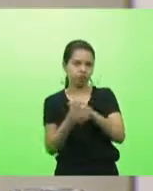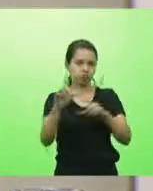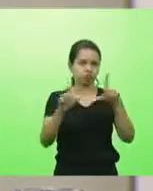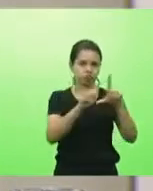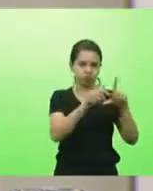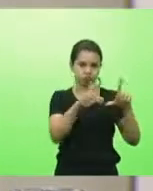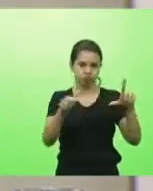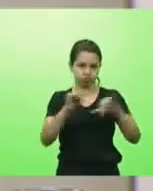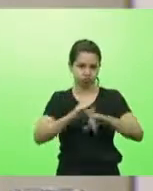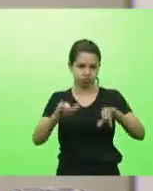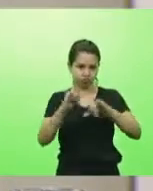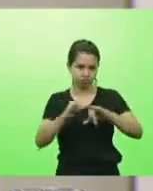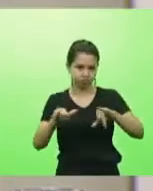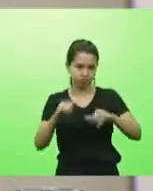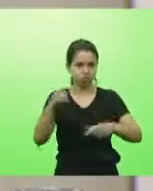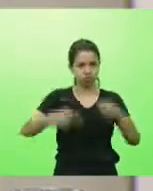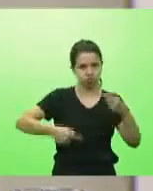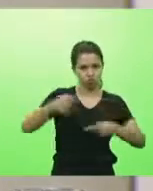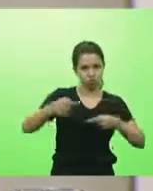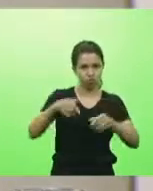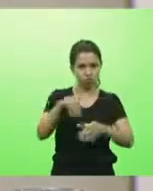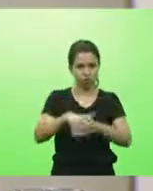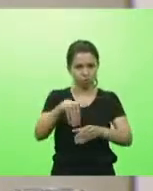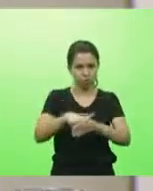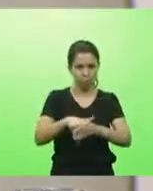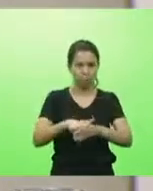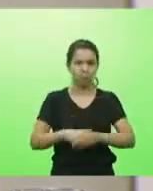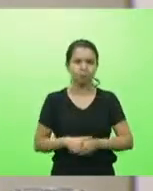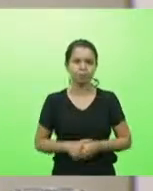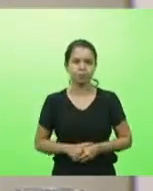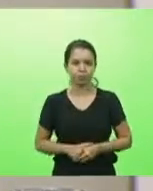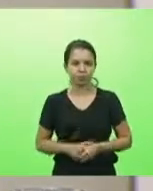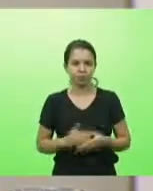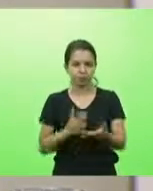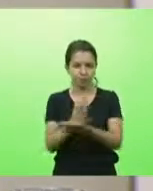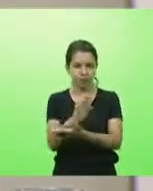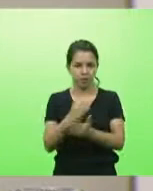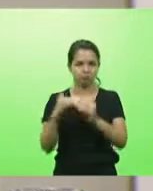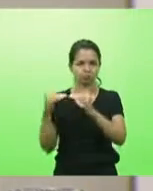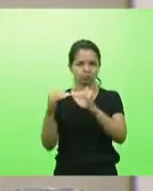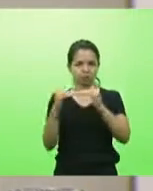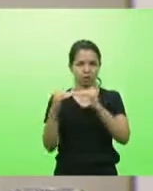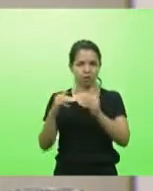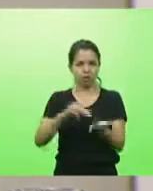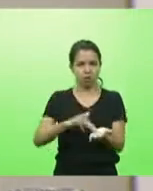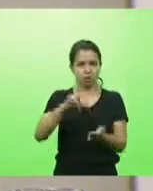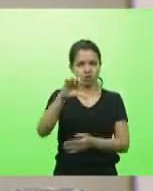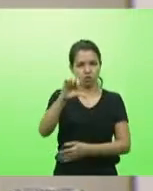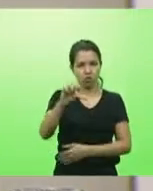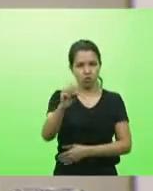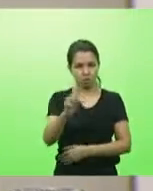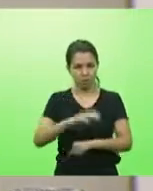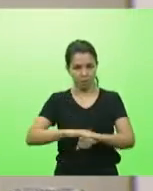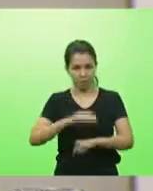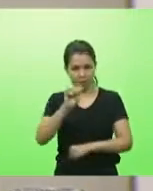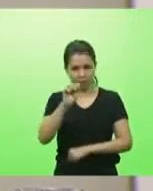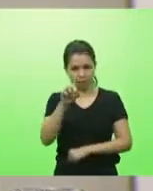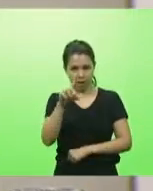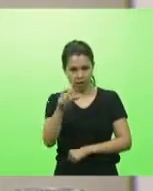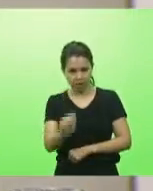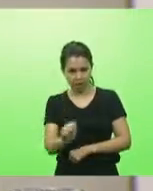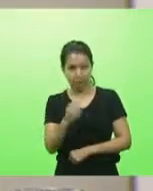discutir, em votação. Deputados que aprovam, permaneçam como se encontra. Aprovado por unanimidade. Moção 98, autora deputada Ada De Luca,